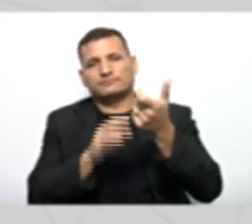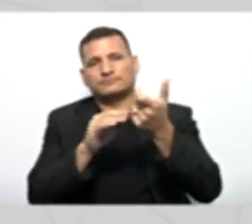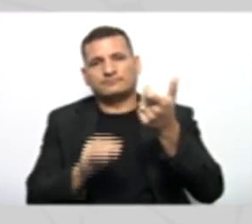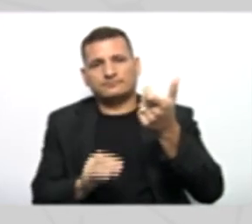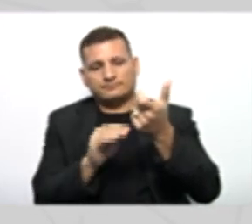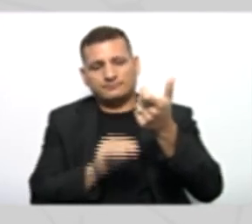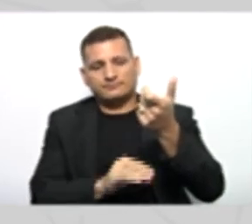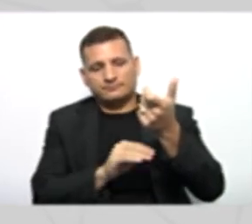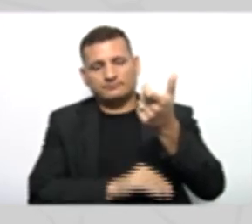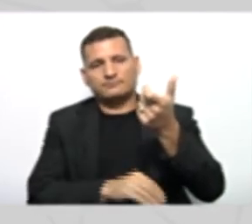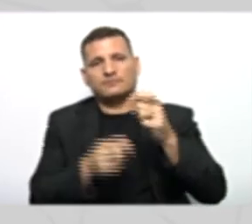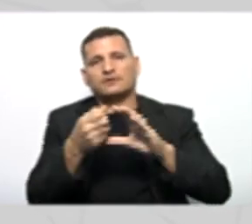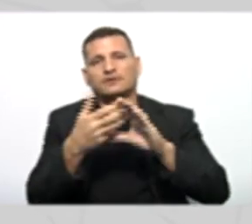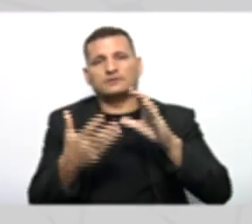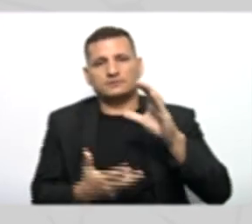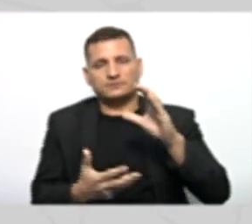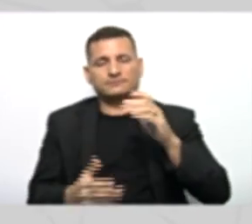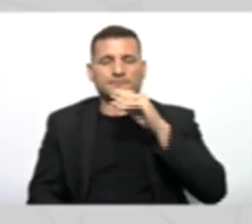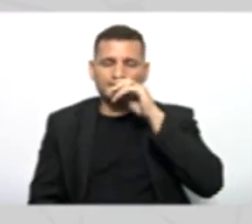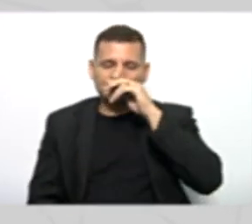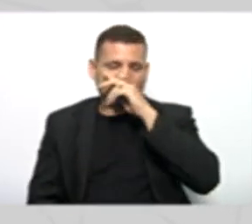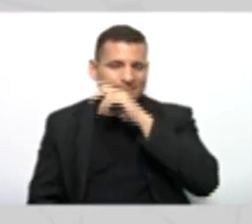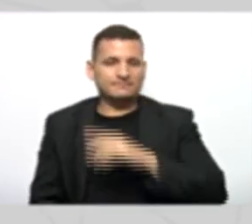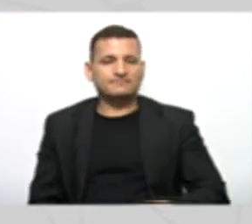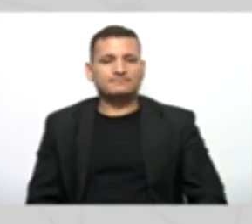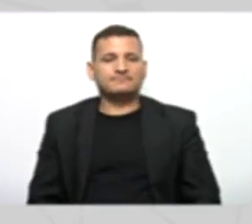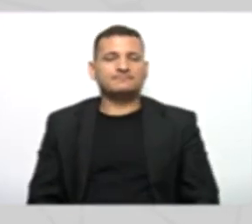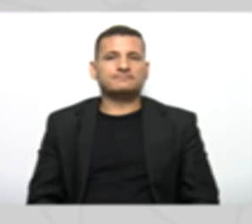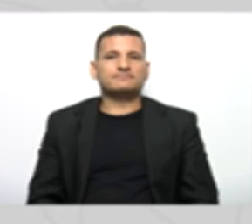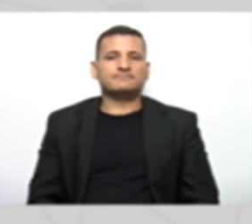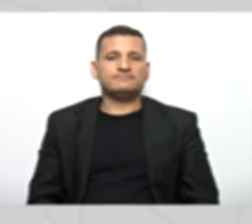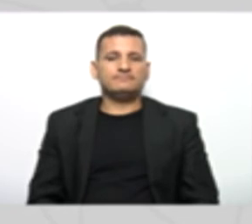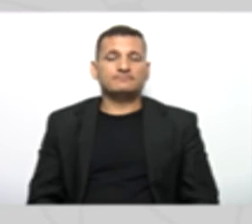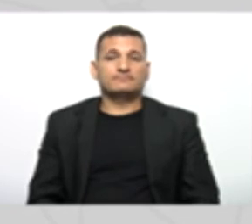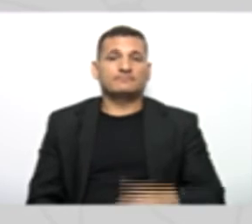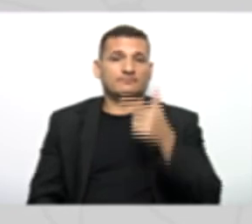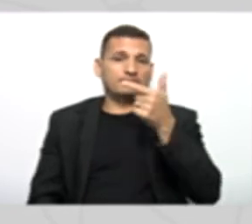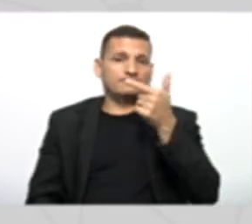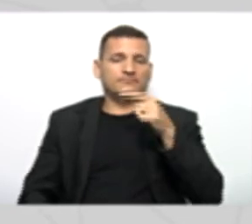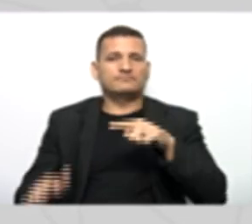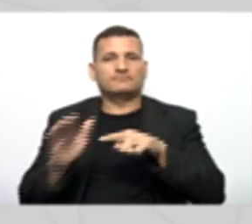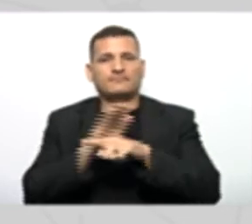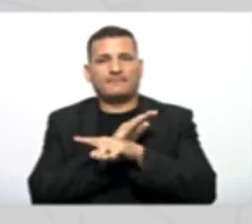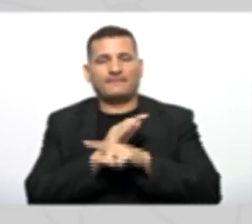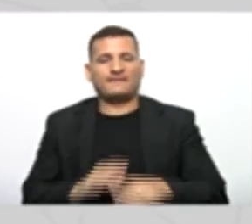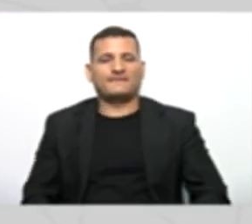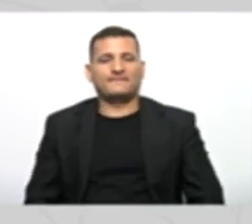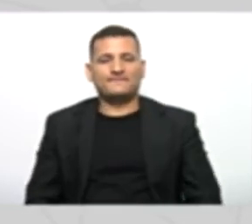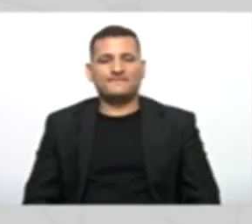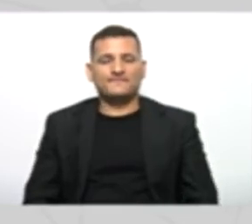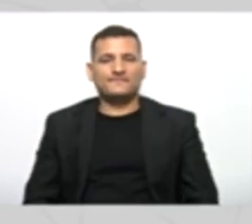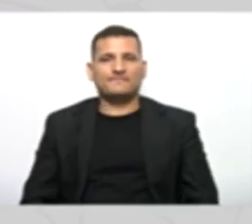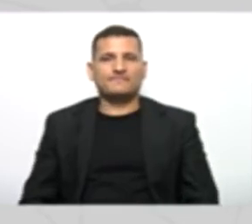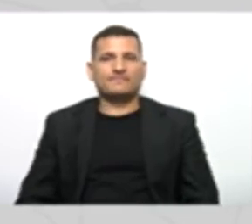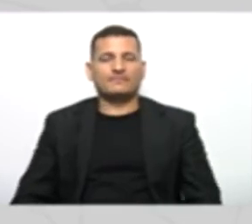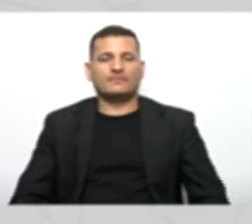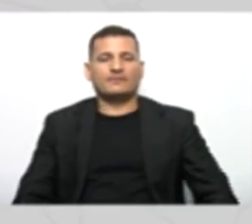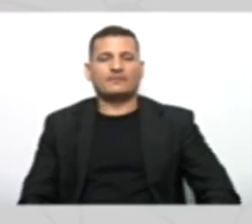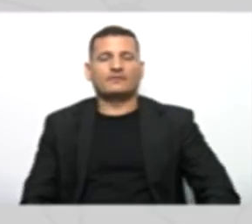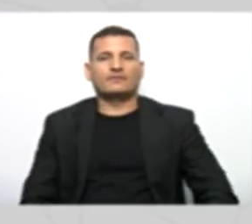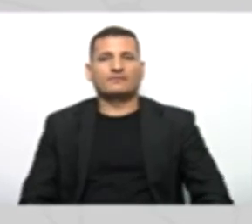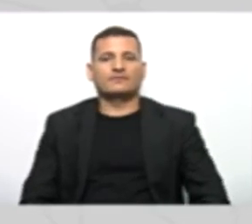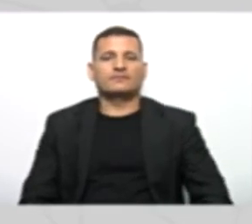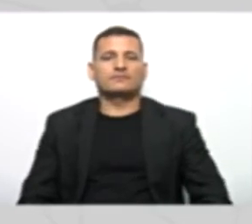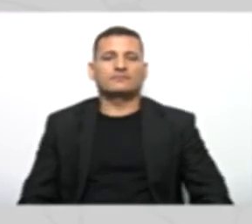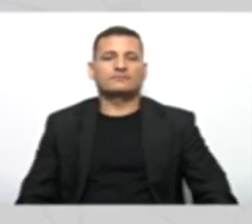características Professor E a questão Dois A participação Que nós tivemos Aí como é que foi? Legal Nós